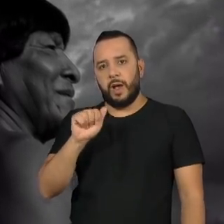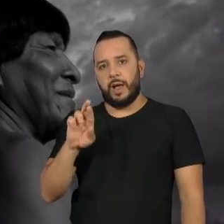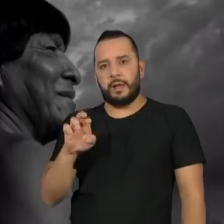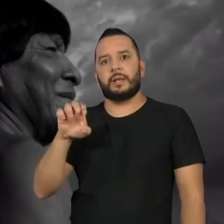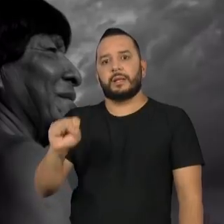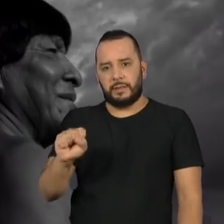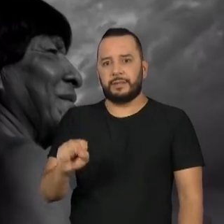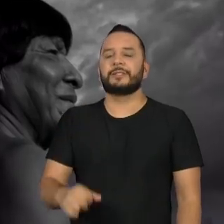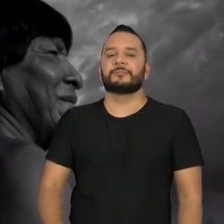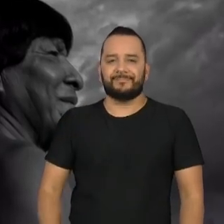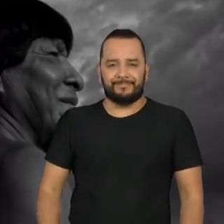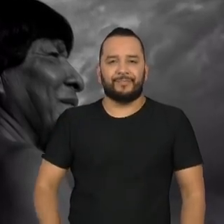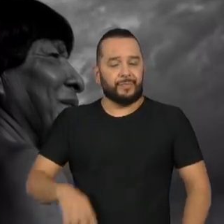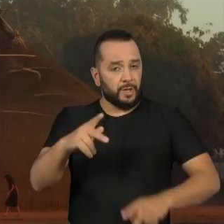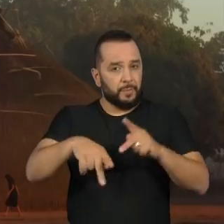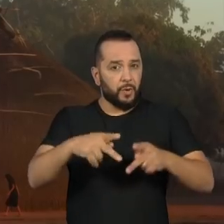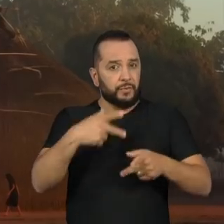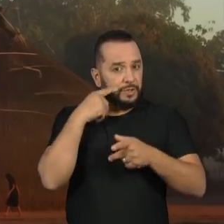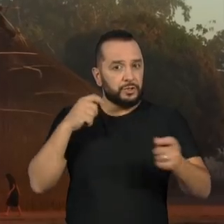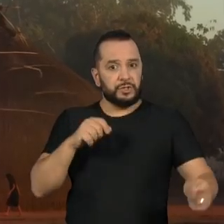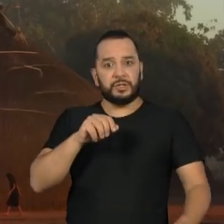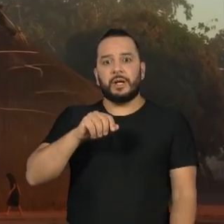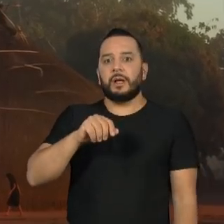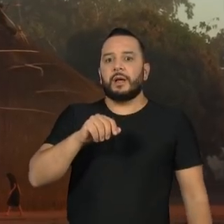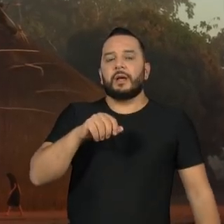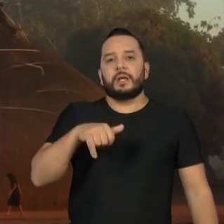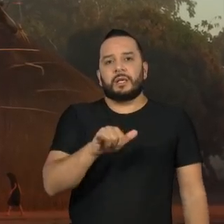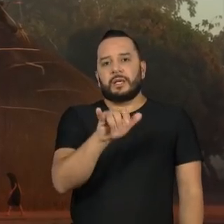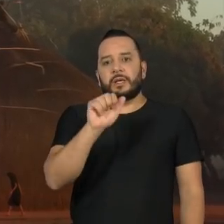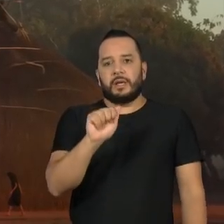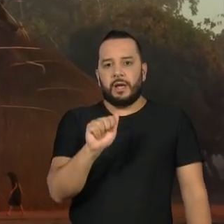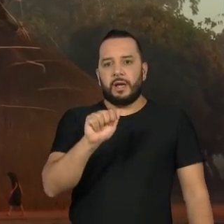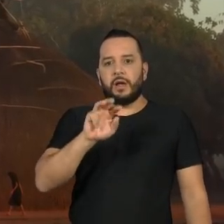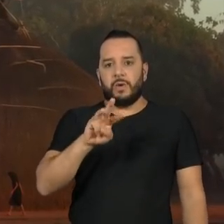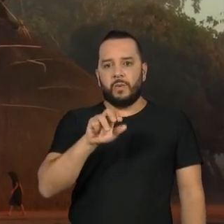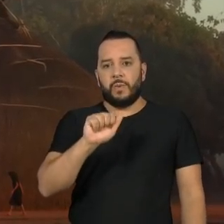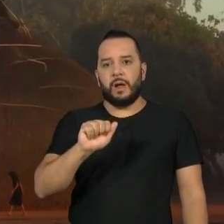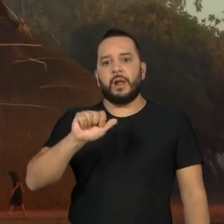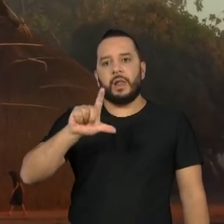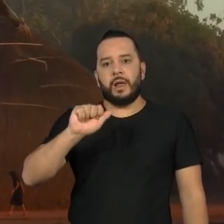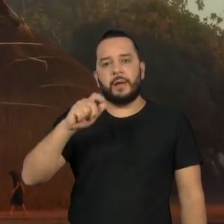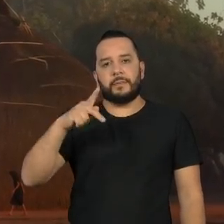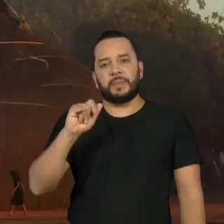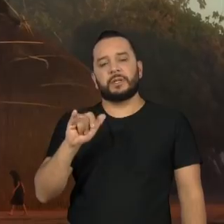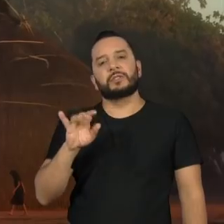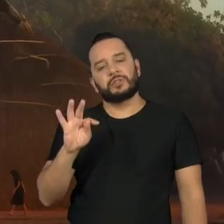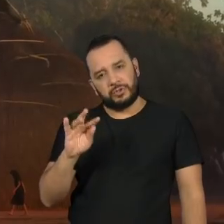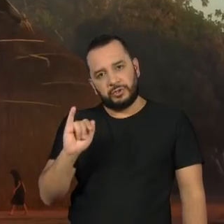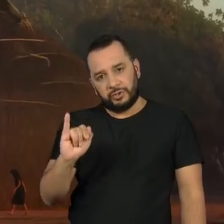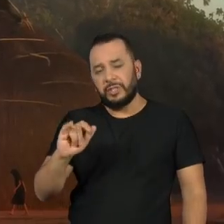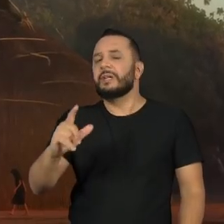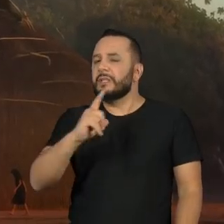Iaulapiti tem uma história de desestruturação, de reconquista. É uma história muito